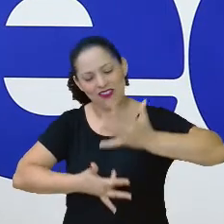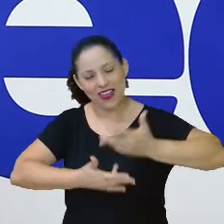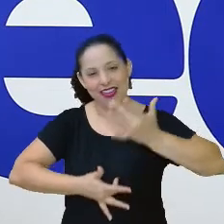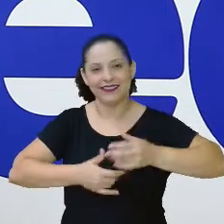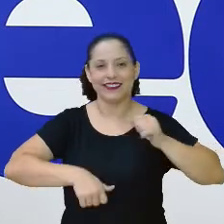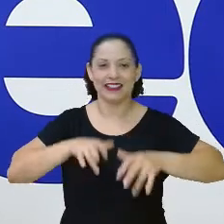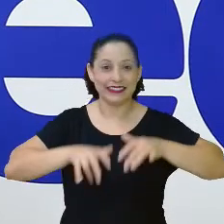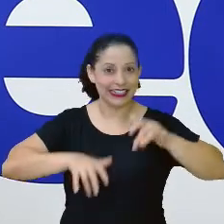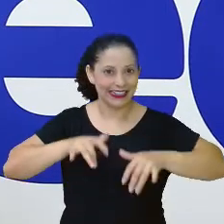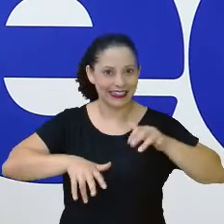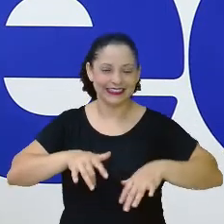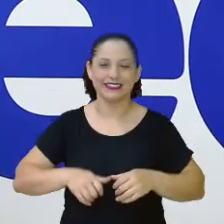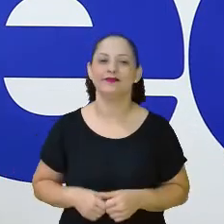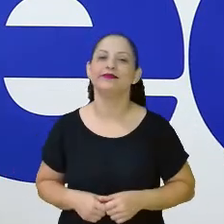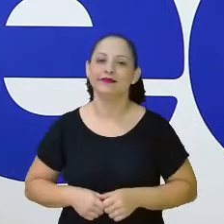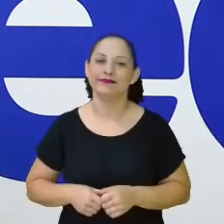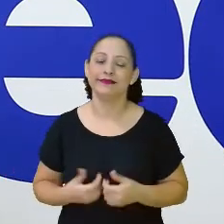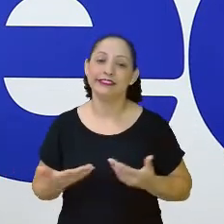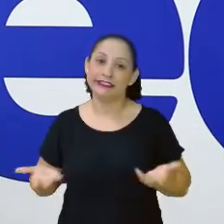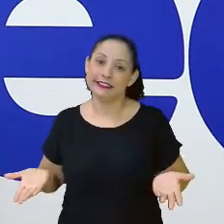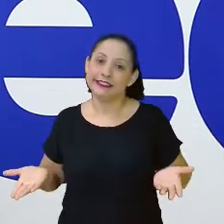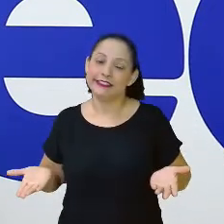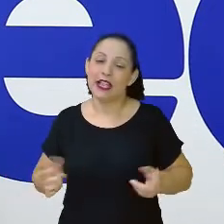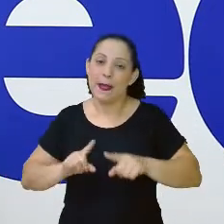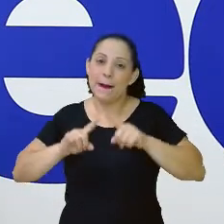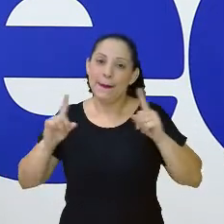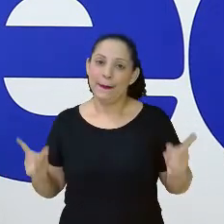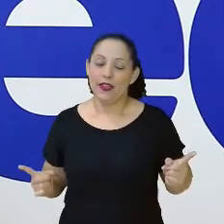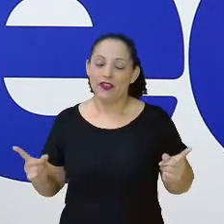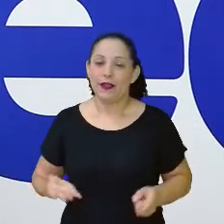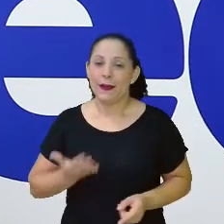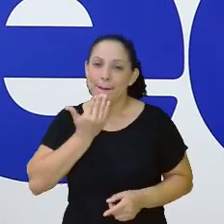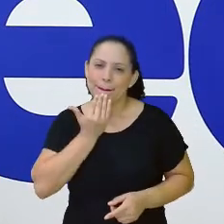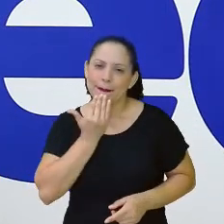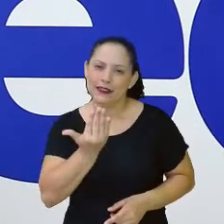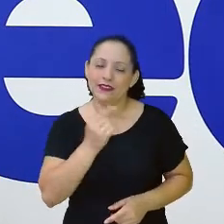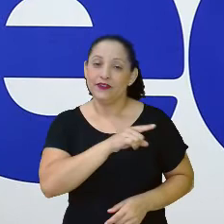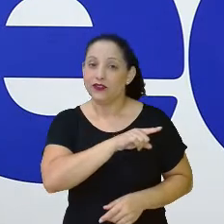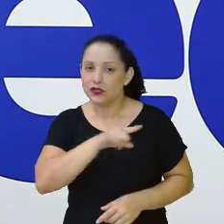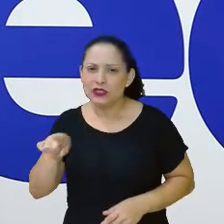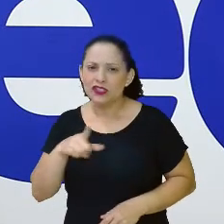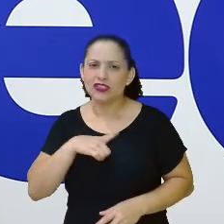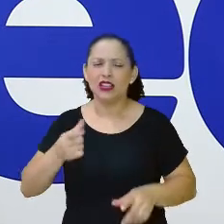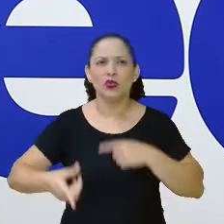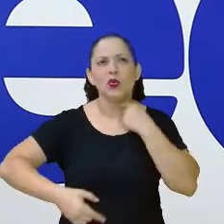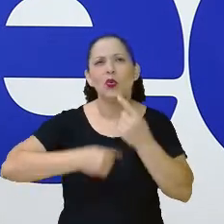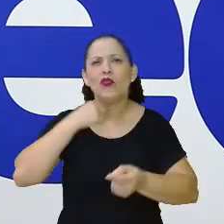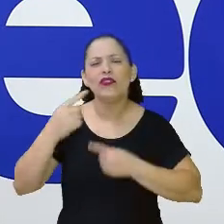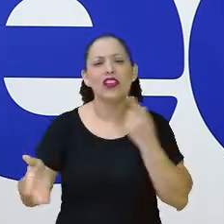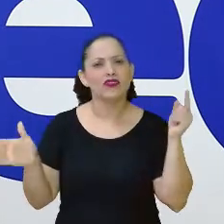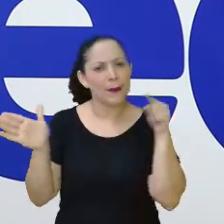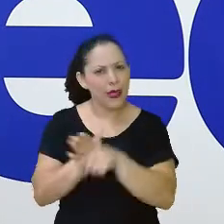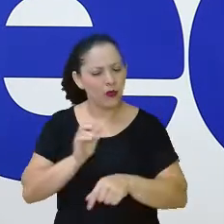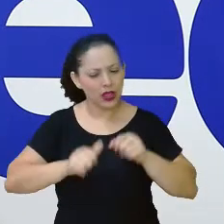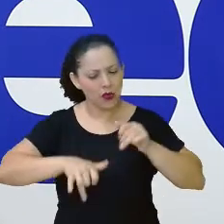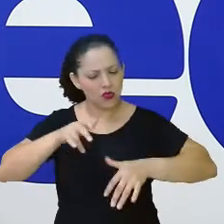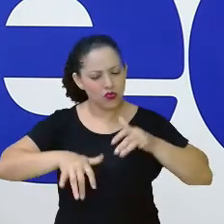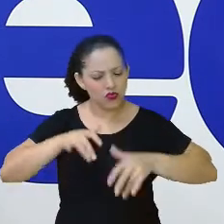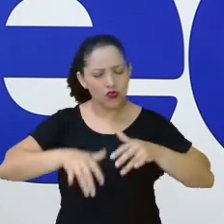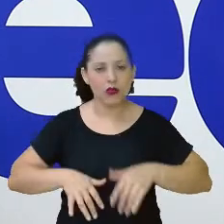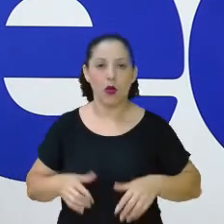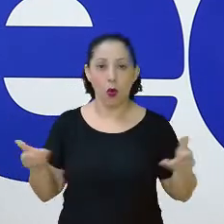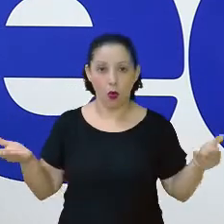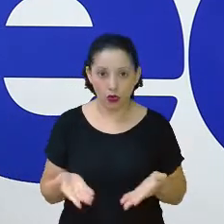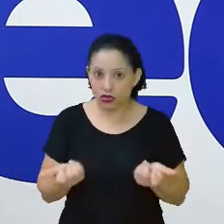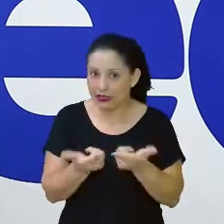aqui agora. É uma pena, né? Mas, olha só. Eu quero que vocês sempre, quando tiverem dúvida também, vocês vão perguntando. Hoje eu não vi uma